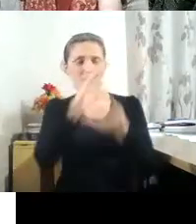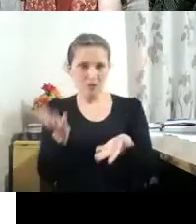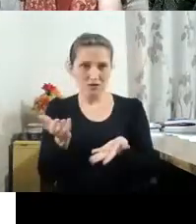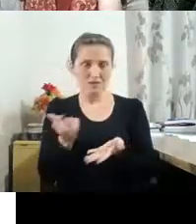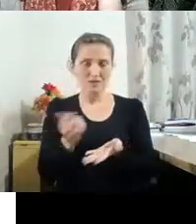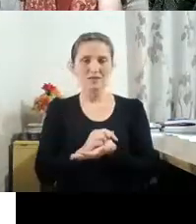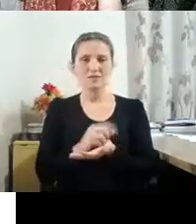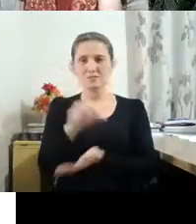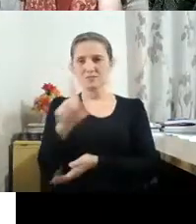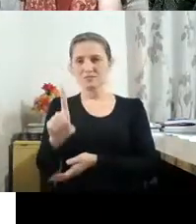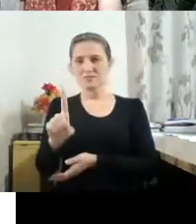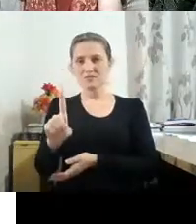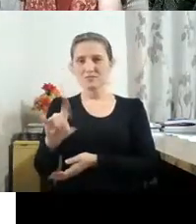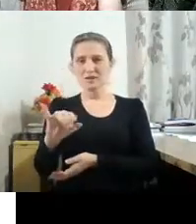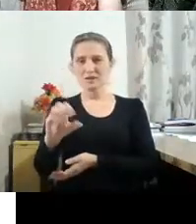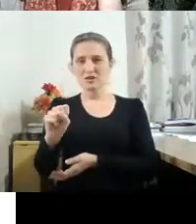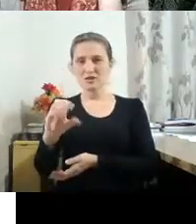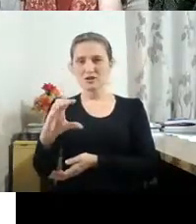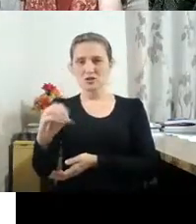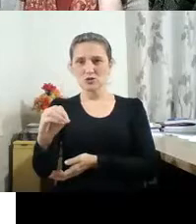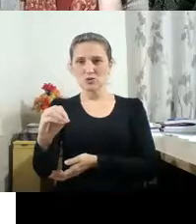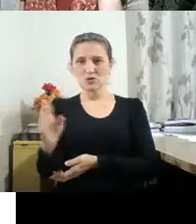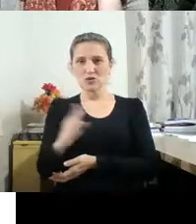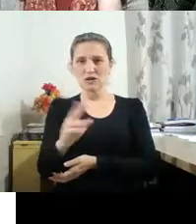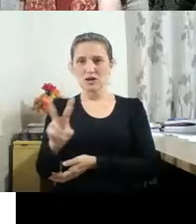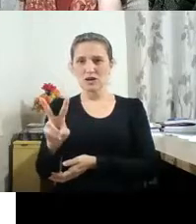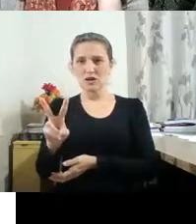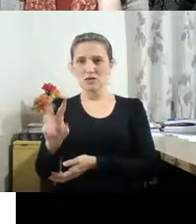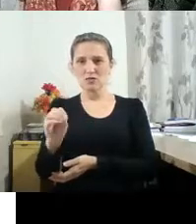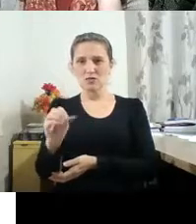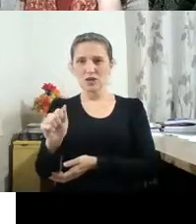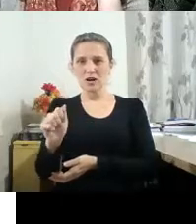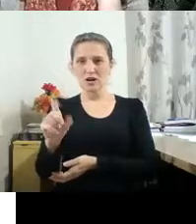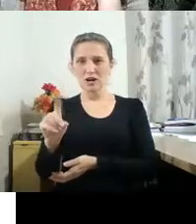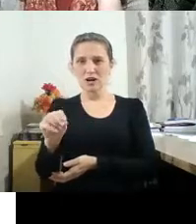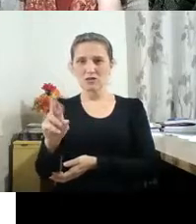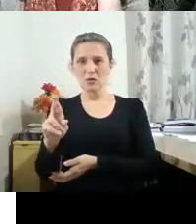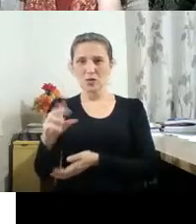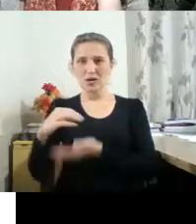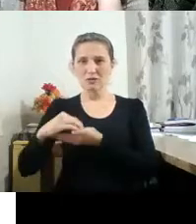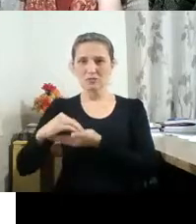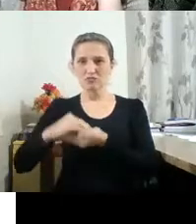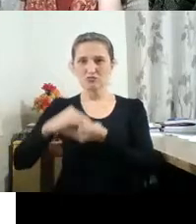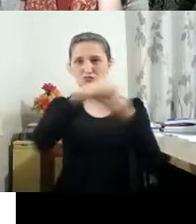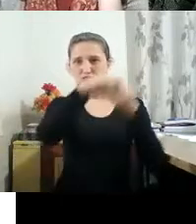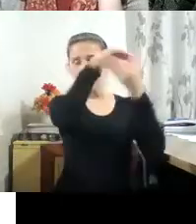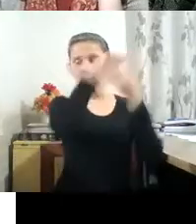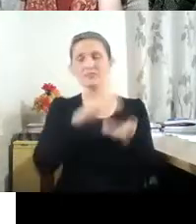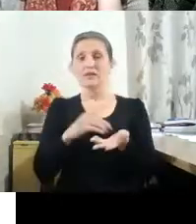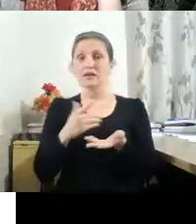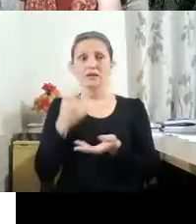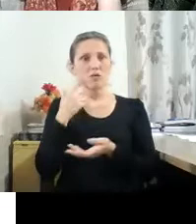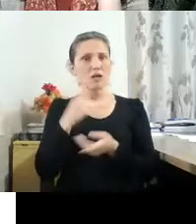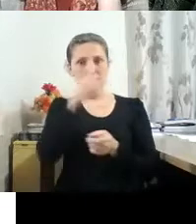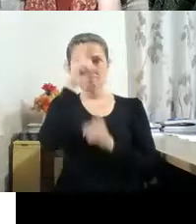voadores em São Paulo. Então, o Boris cria e registra o disco